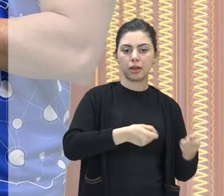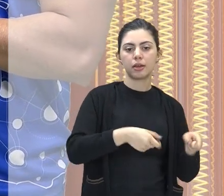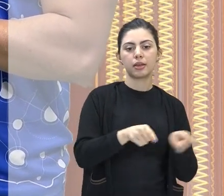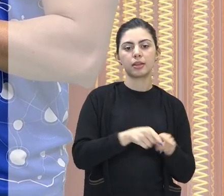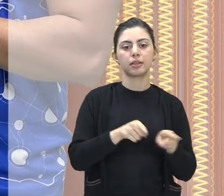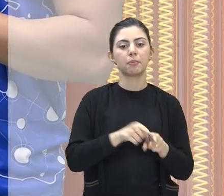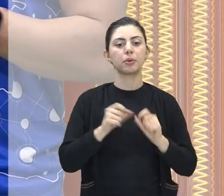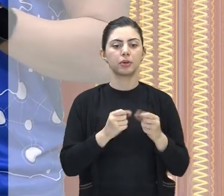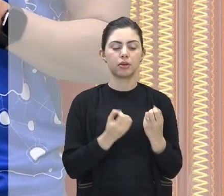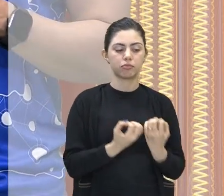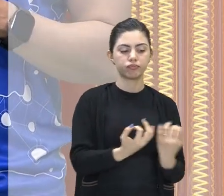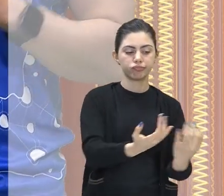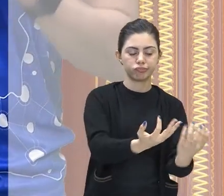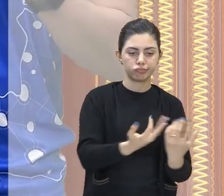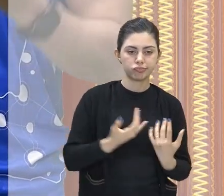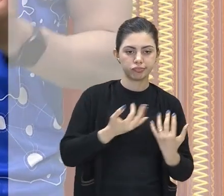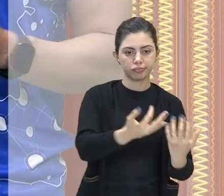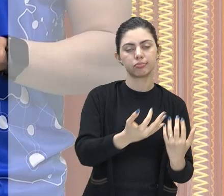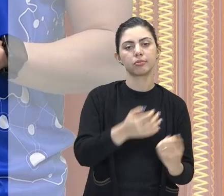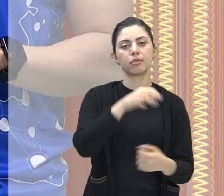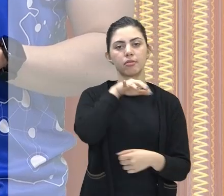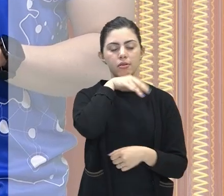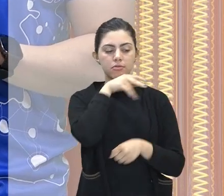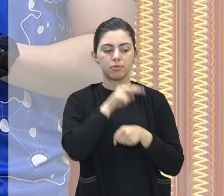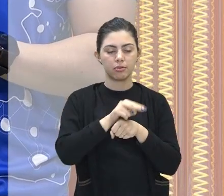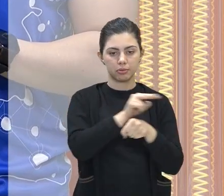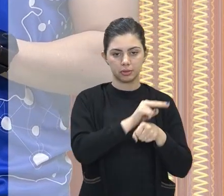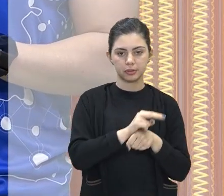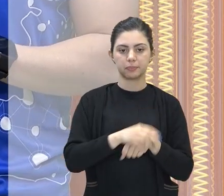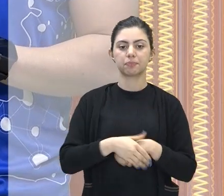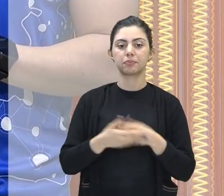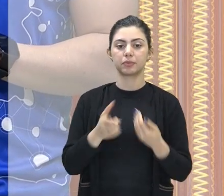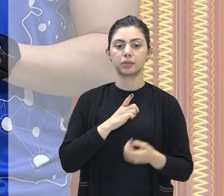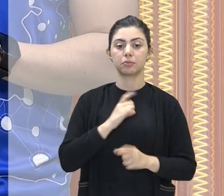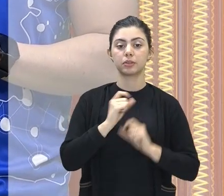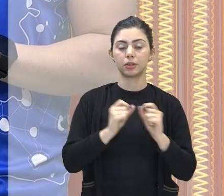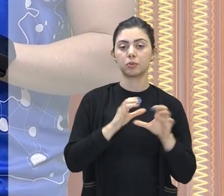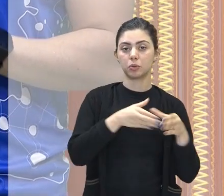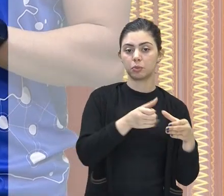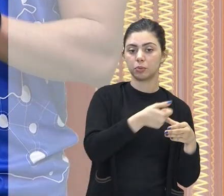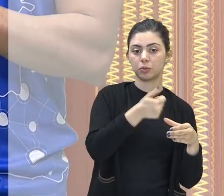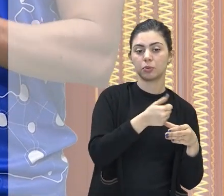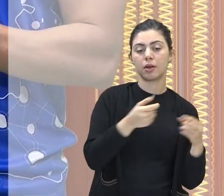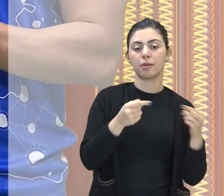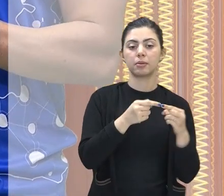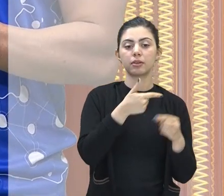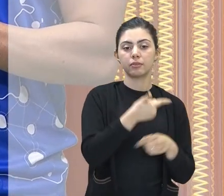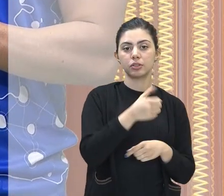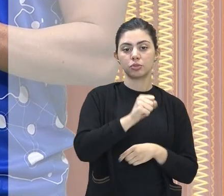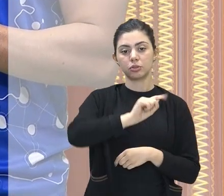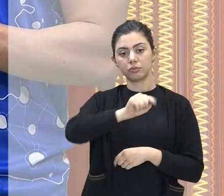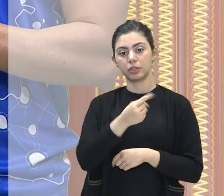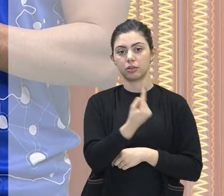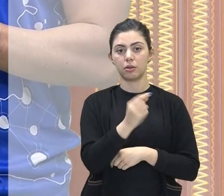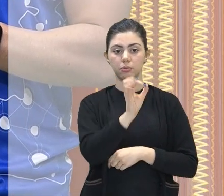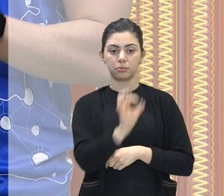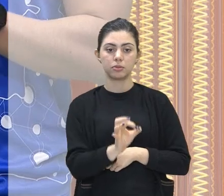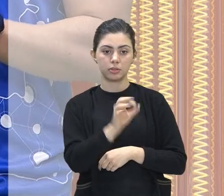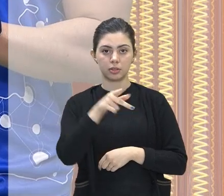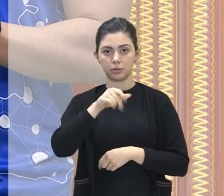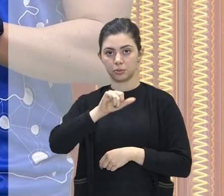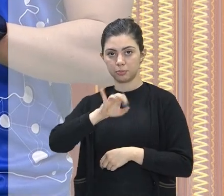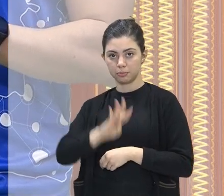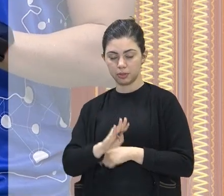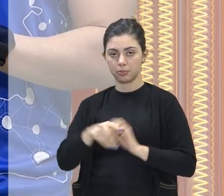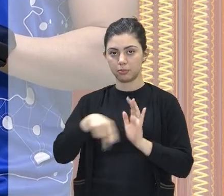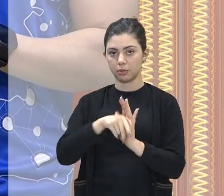O setor primário, ele contribui ali com 28,1% do PIB do continente africano, certo? E